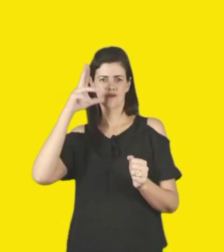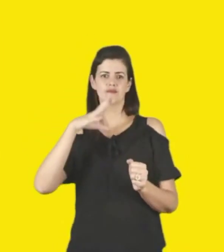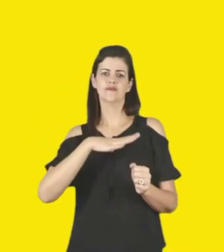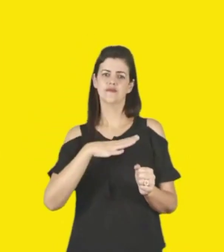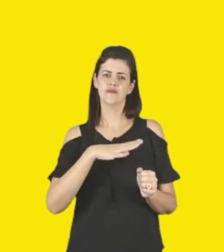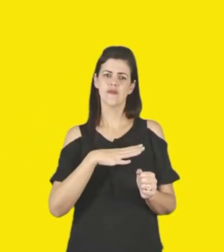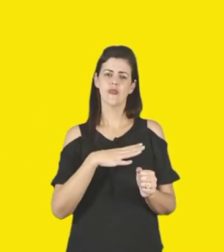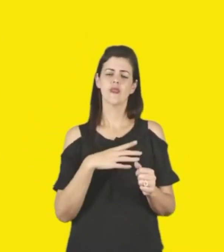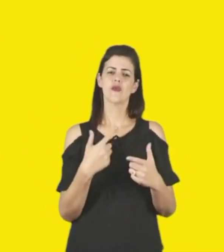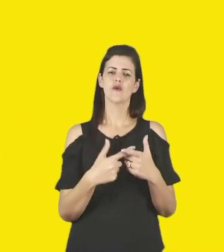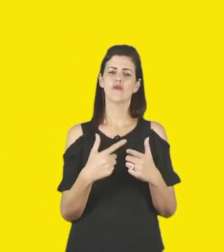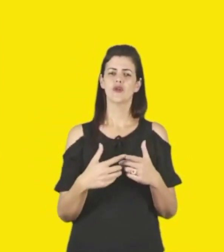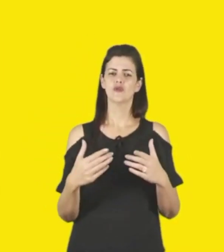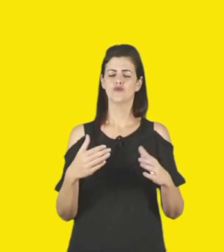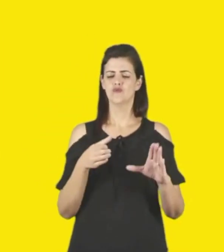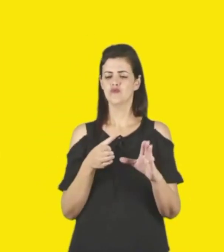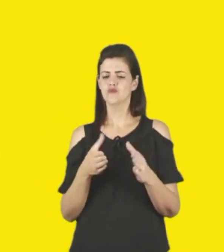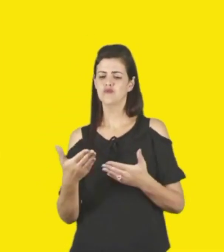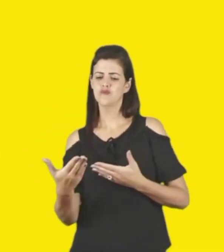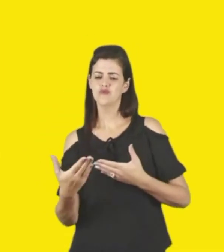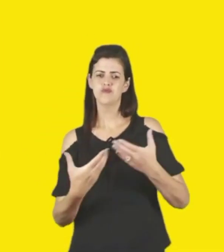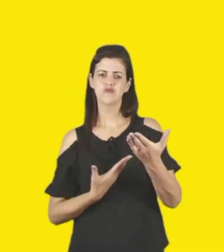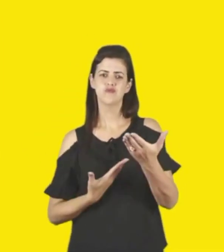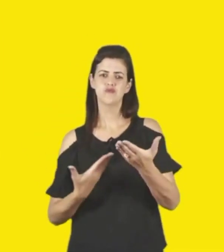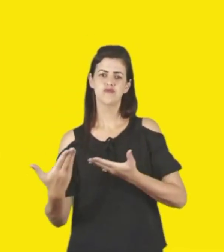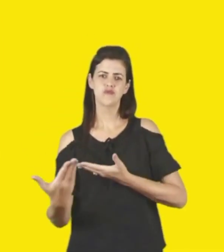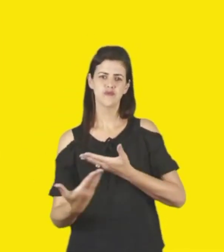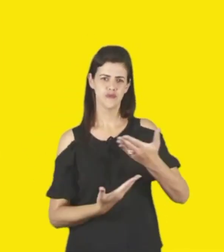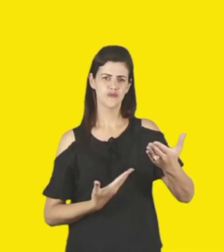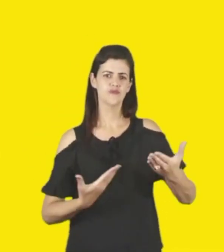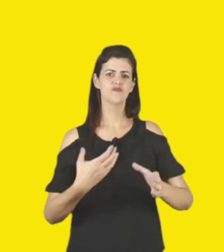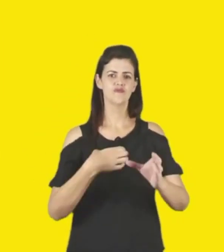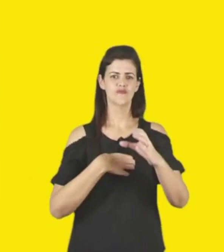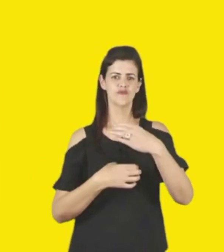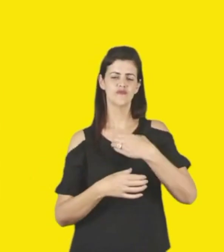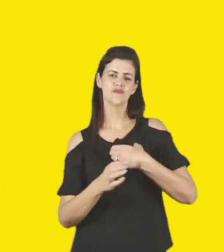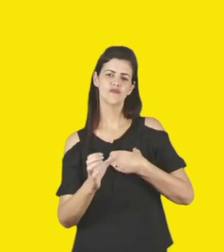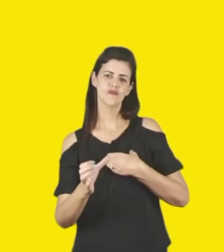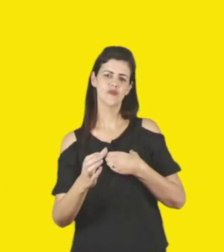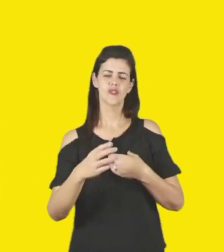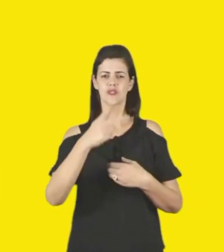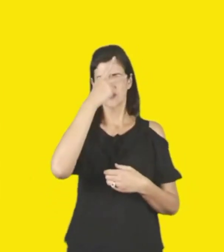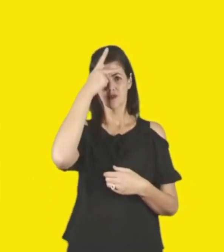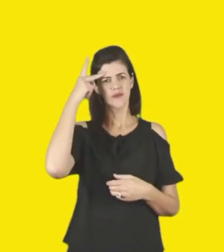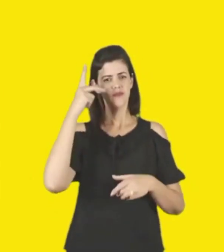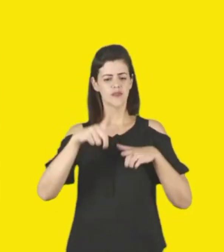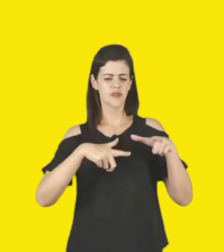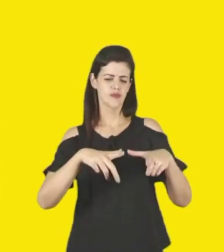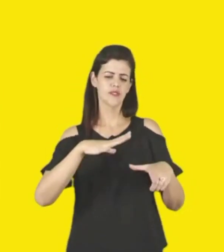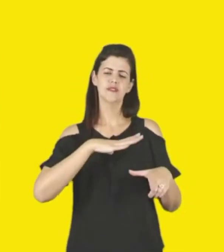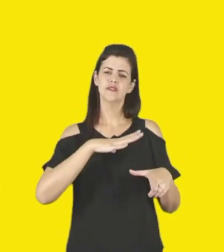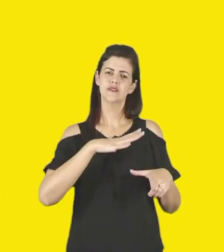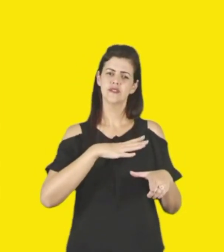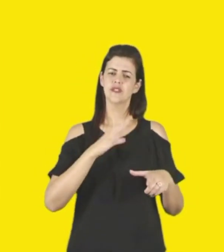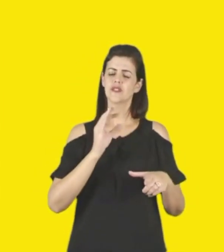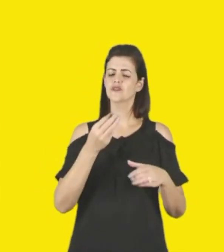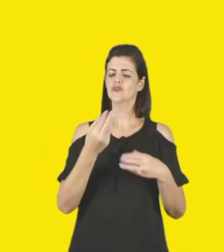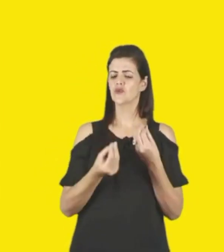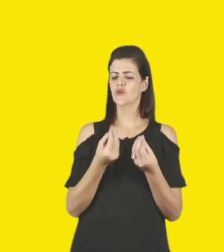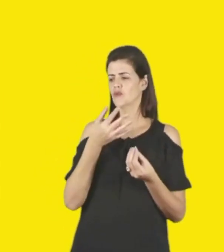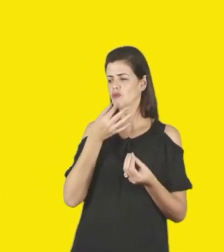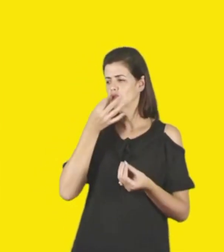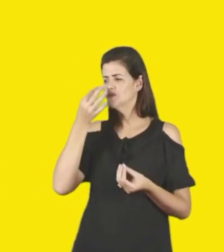conjunto com os representantes das unidades que atuam nessas cidades permanentemente, procuram o melhor lugar,